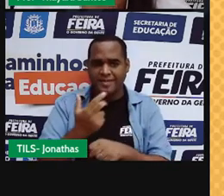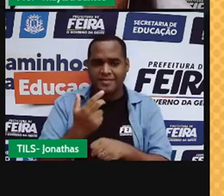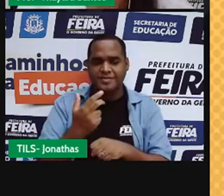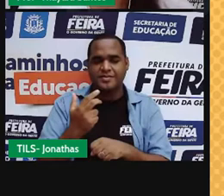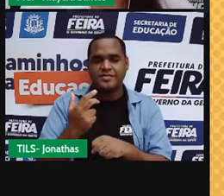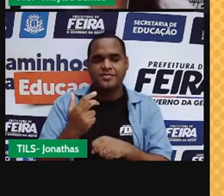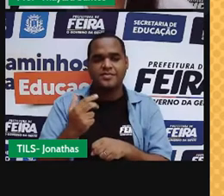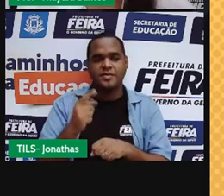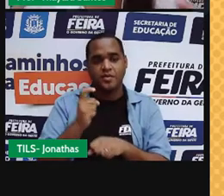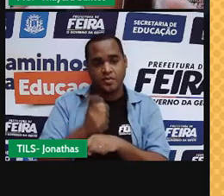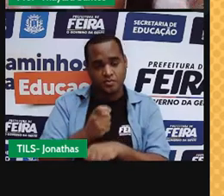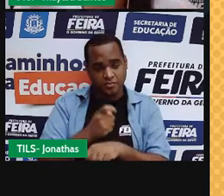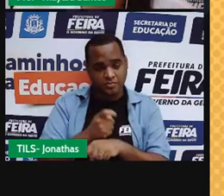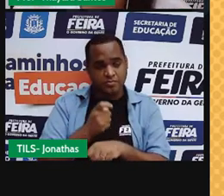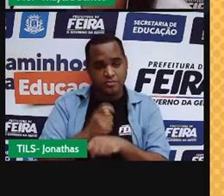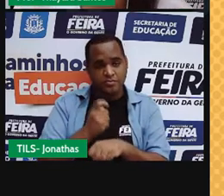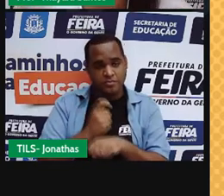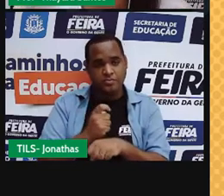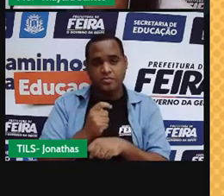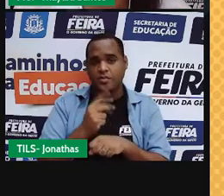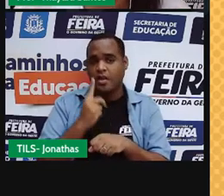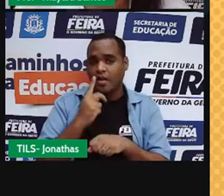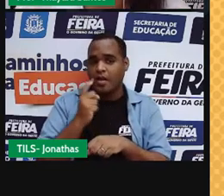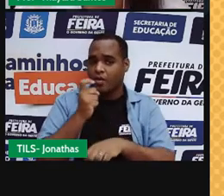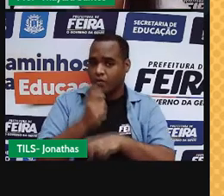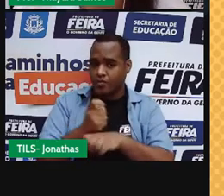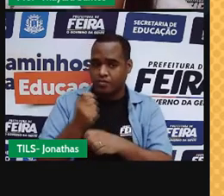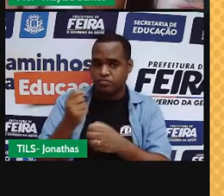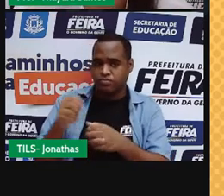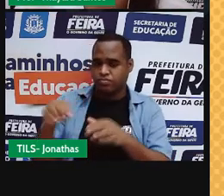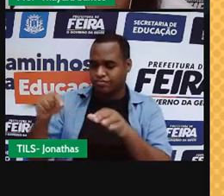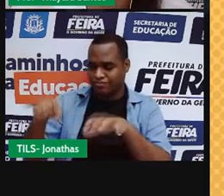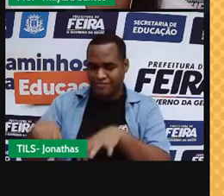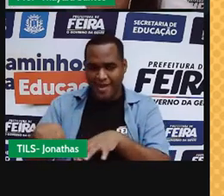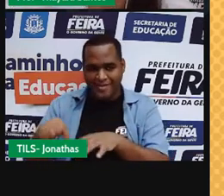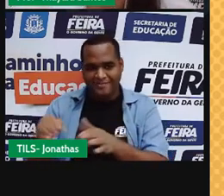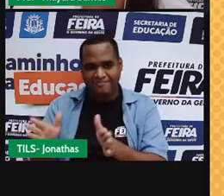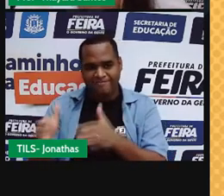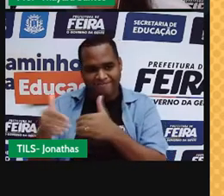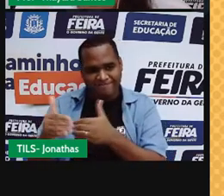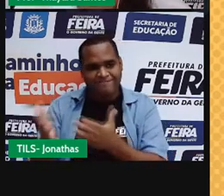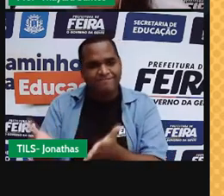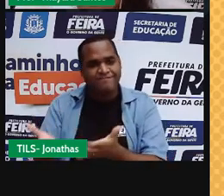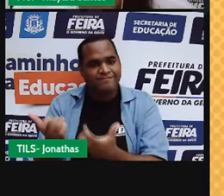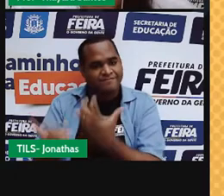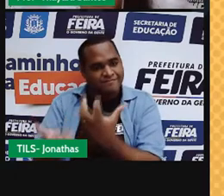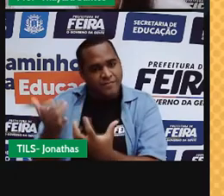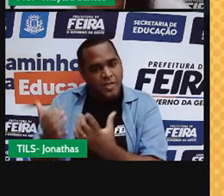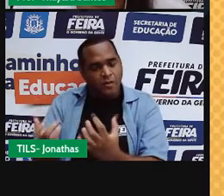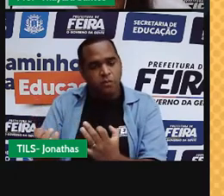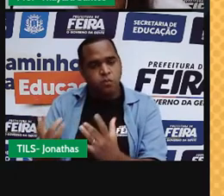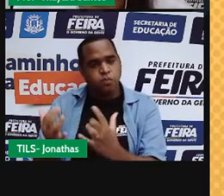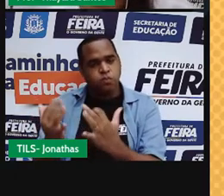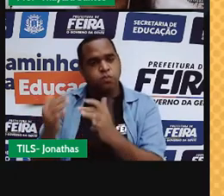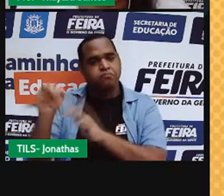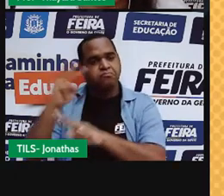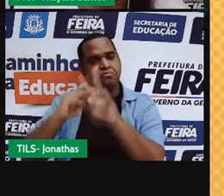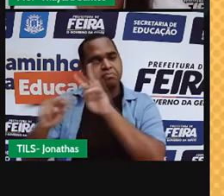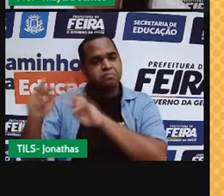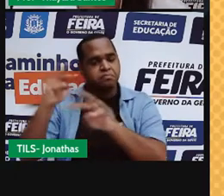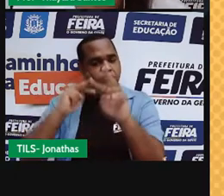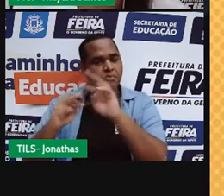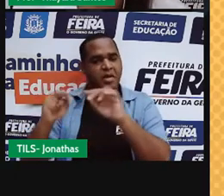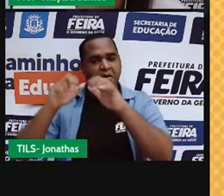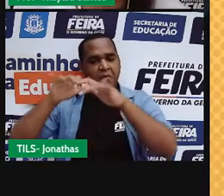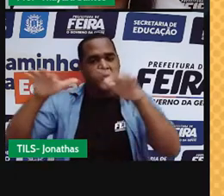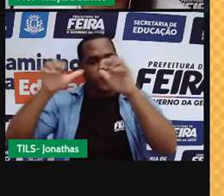desse que a gente usa em casa. Ele chega sólido, coloca dentro de uma máquina. E essa máquina faz com que ele vire imediatamente fumaça ali, vira vapor.